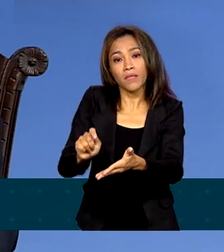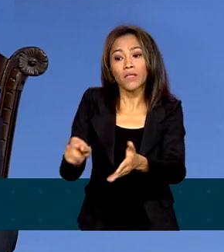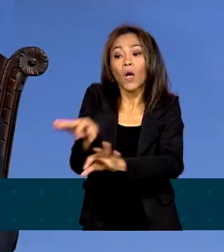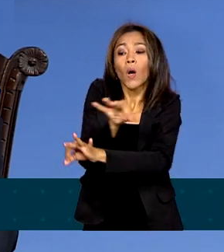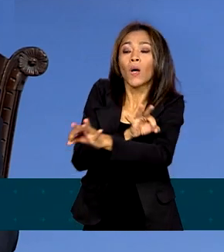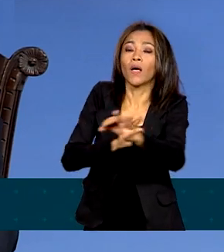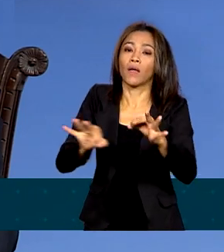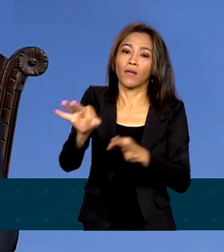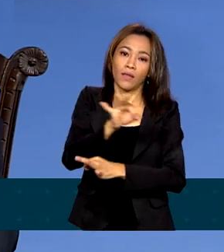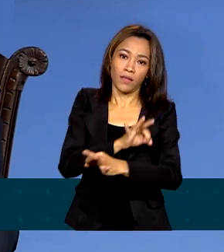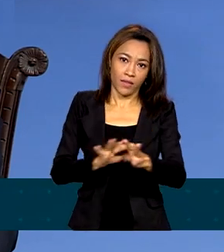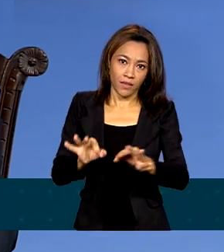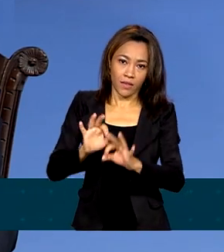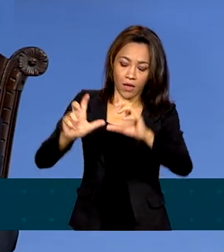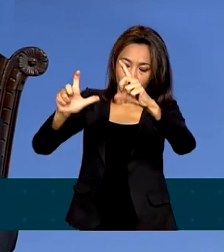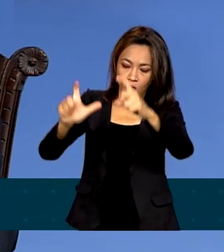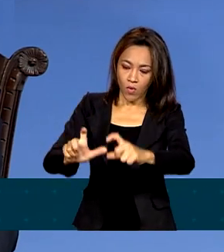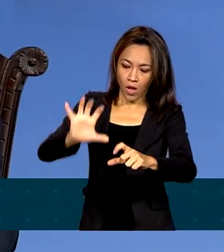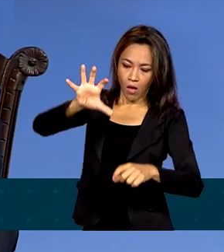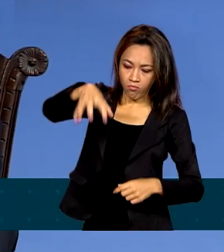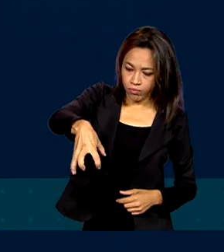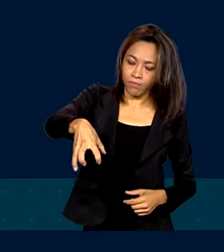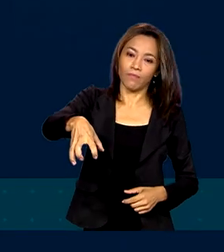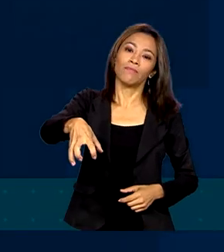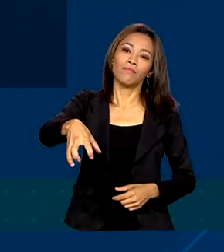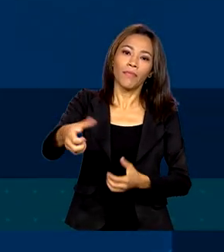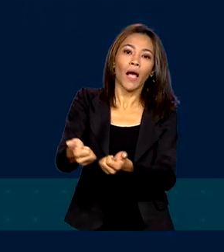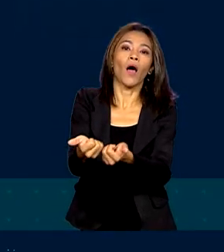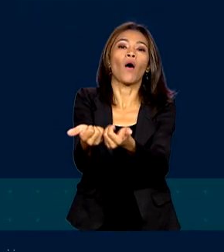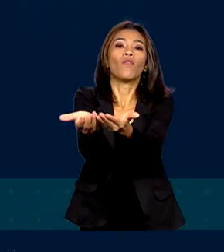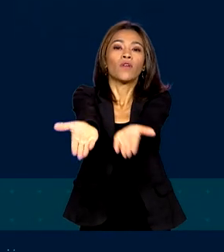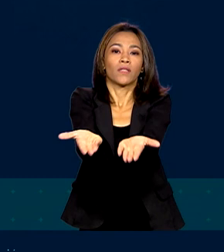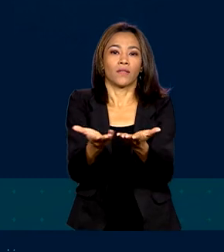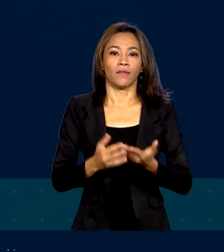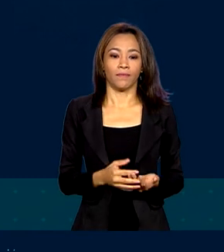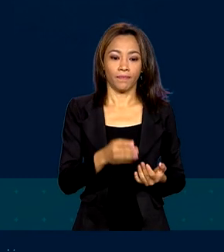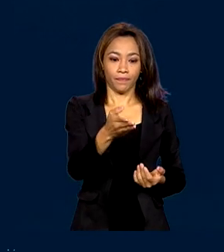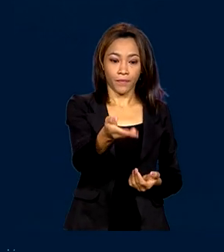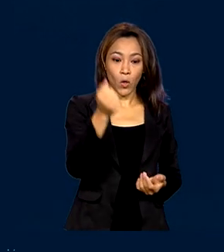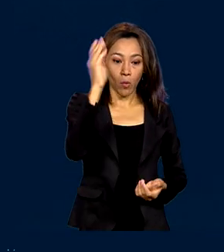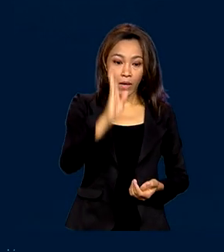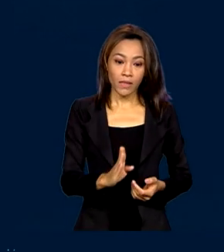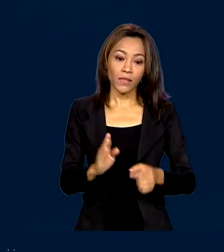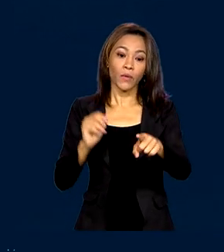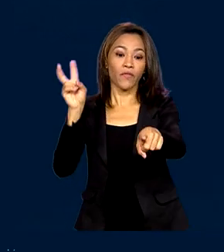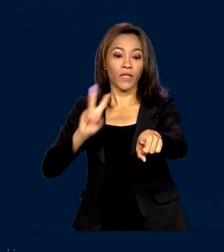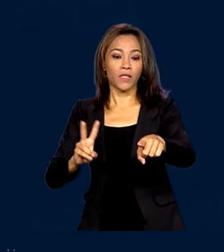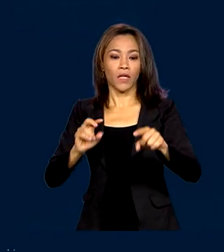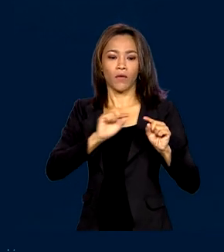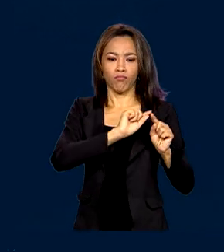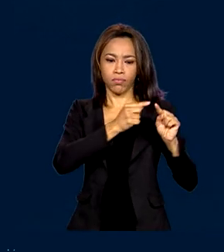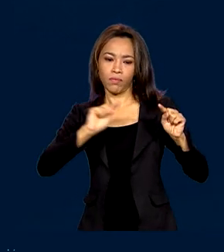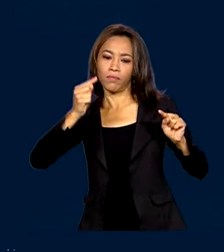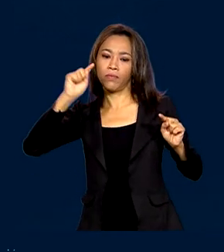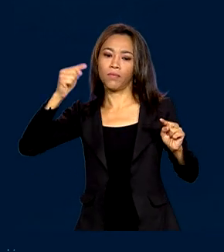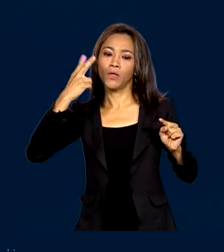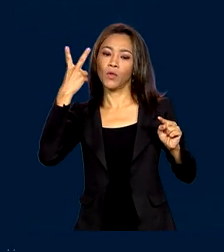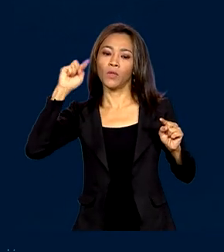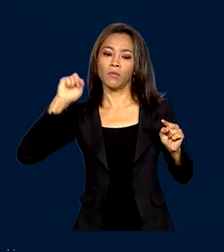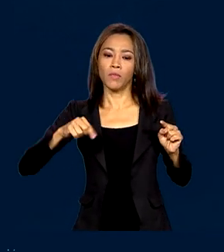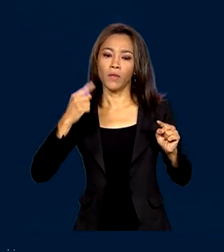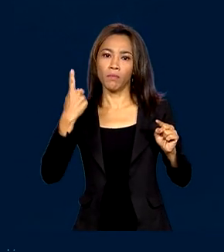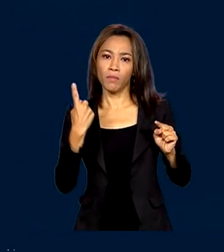colocar em marcha o serviço. Brasil e Venezuela dividem uma fronteira de 2.200 quilômetros.